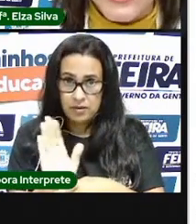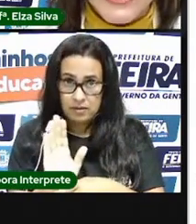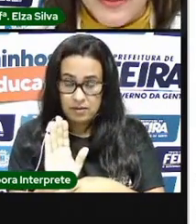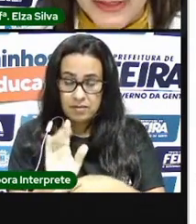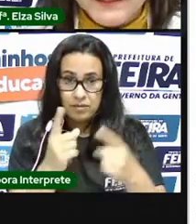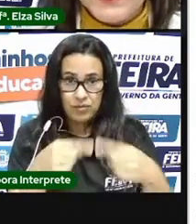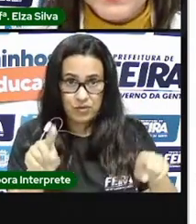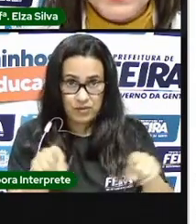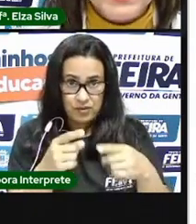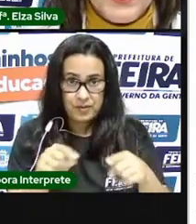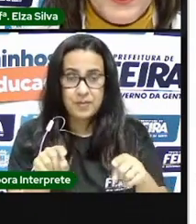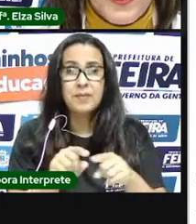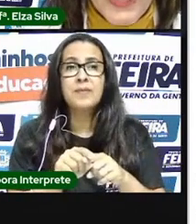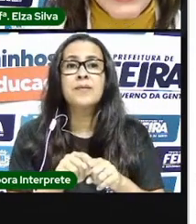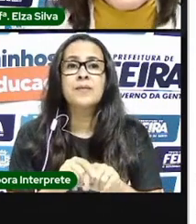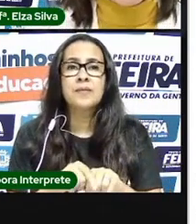vocês vão receber.